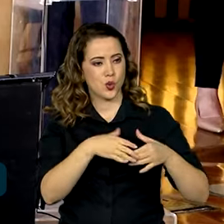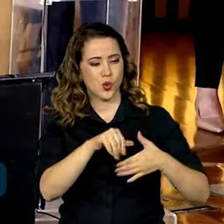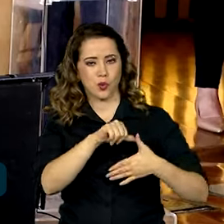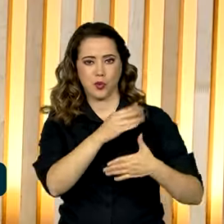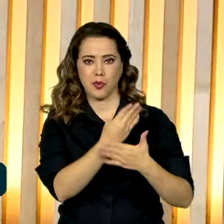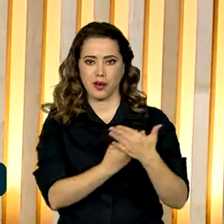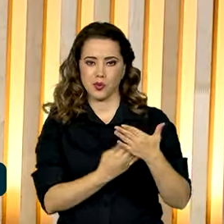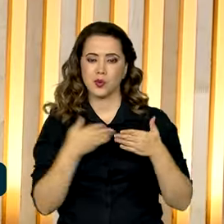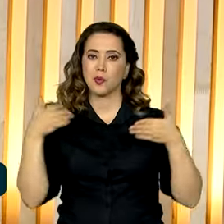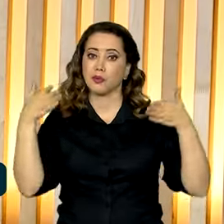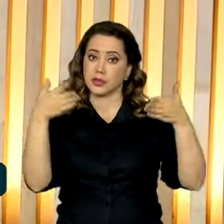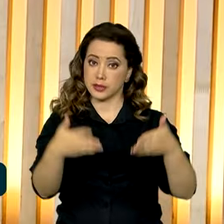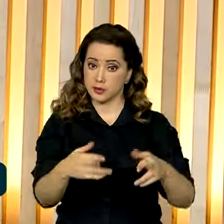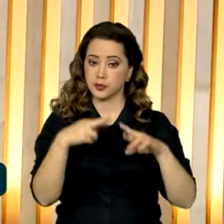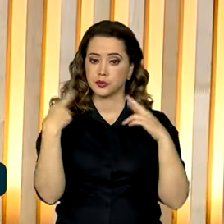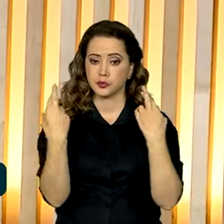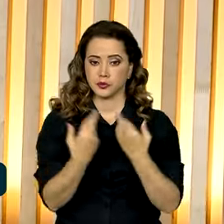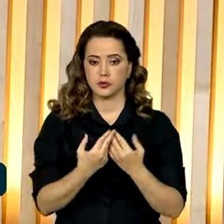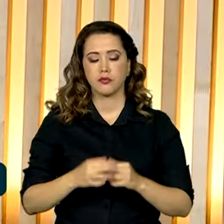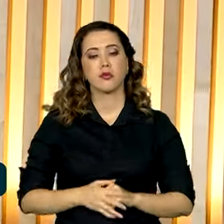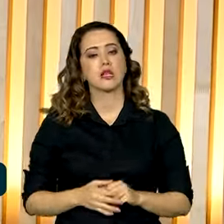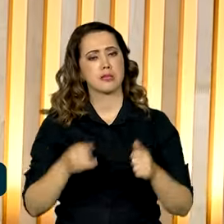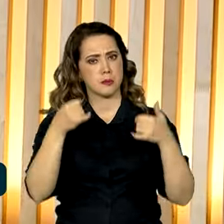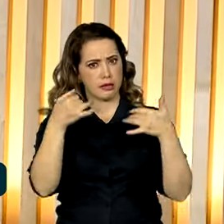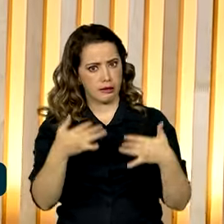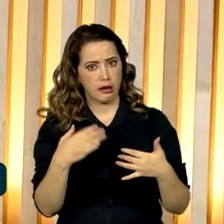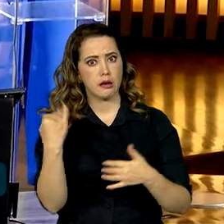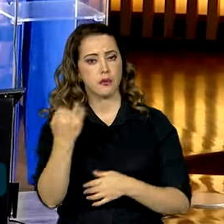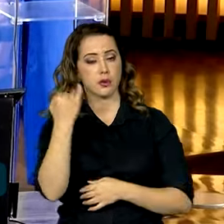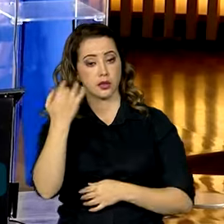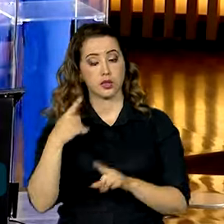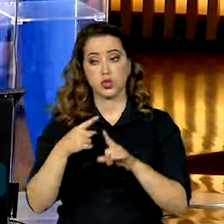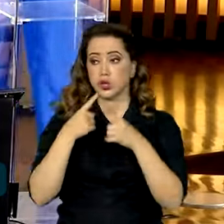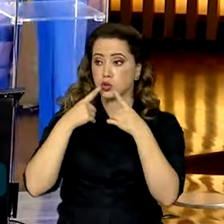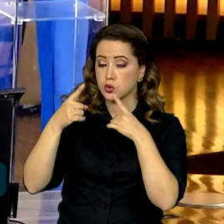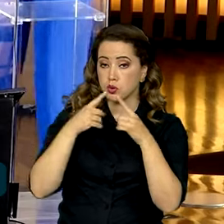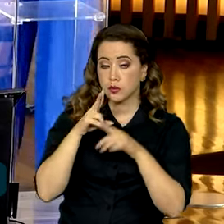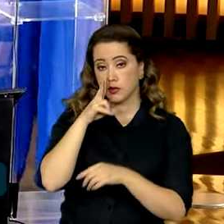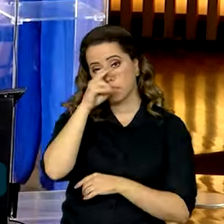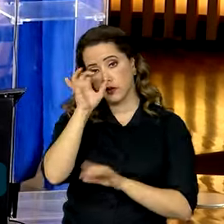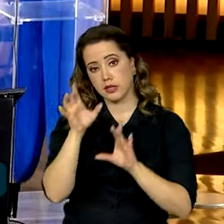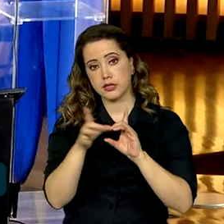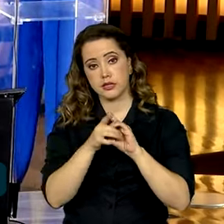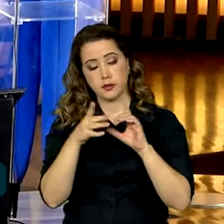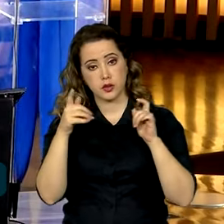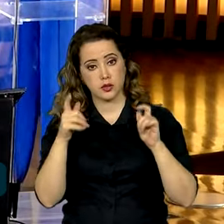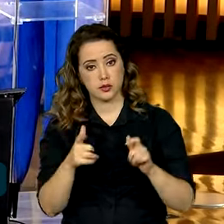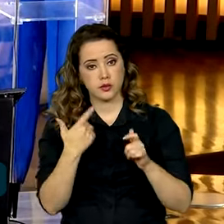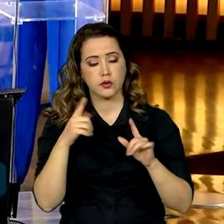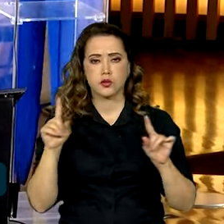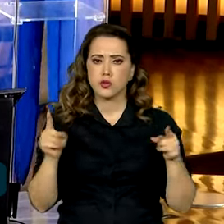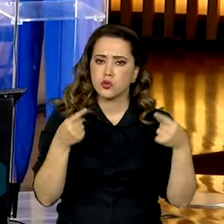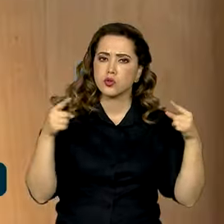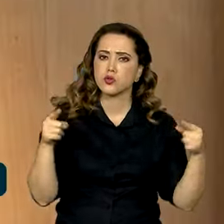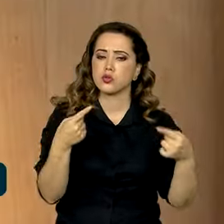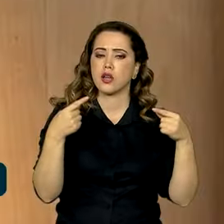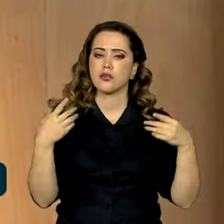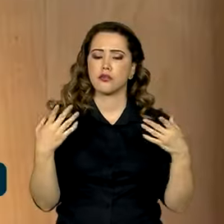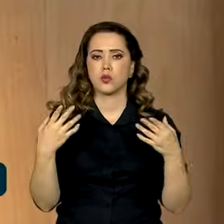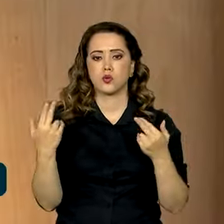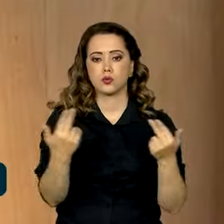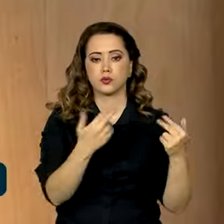participam das reuniões. Em destaque, as discussões para fortalecer a democracia na região e os desafios em comum.